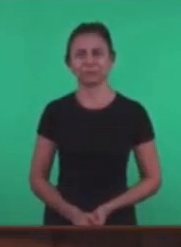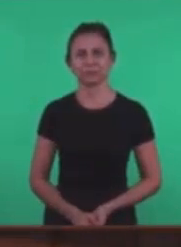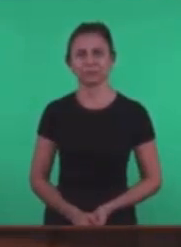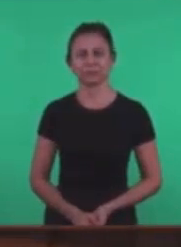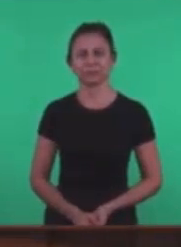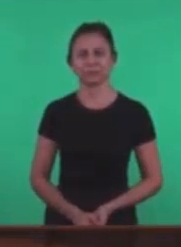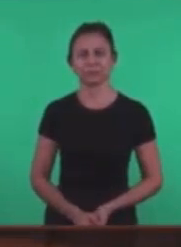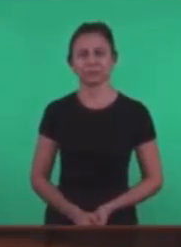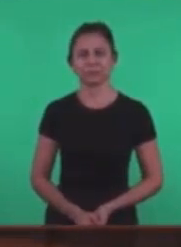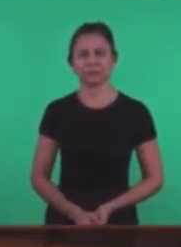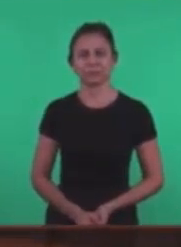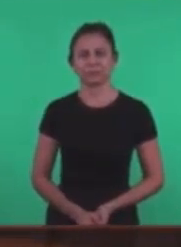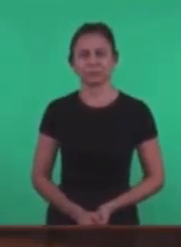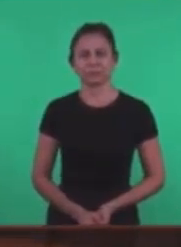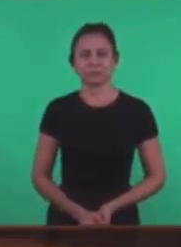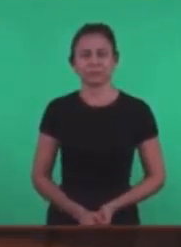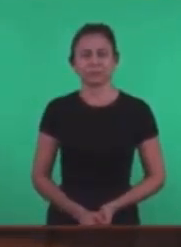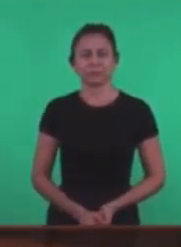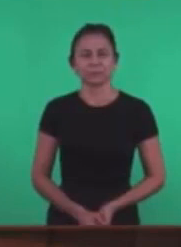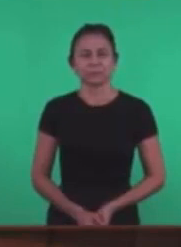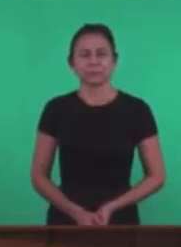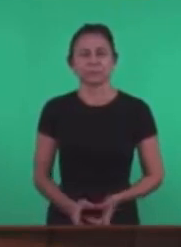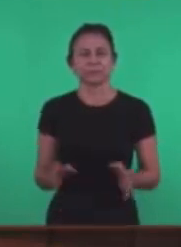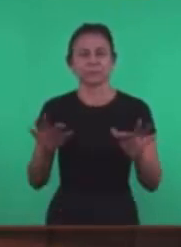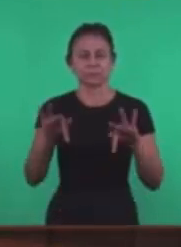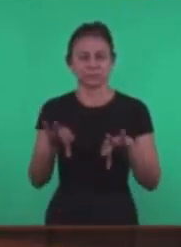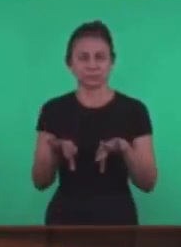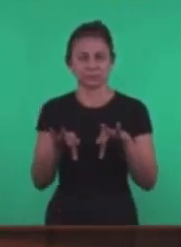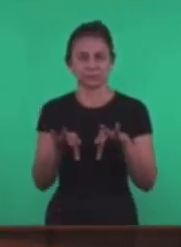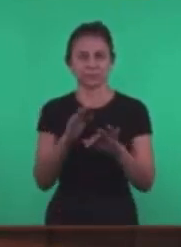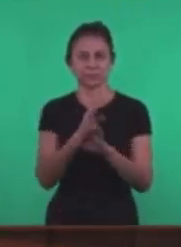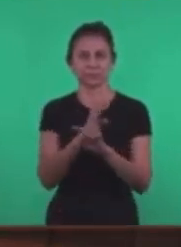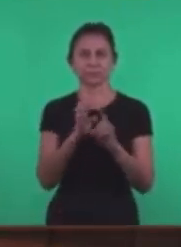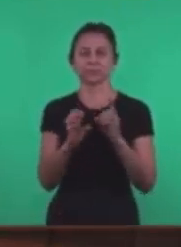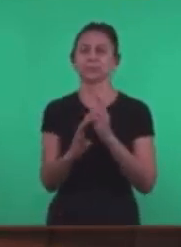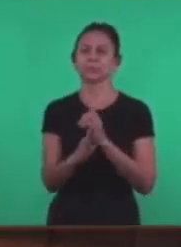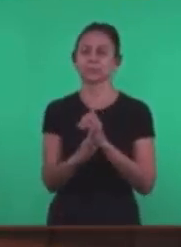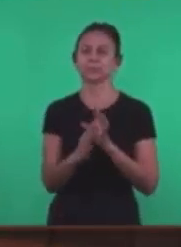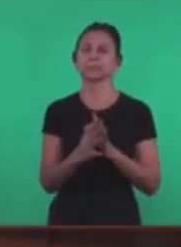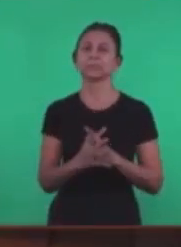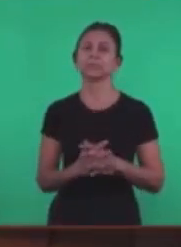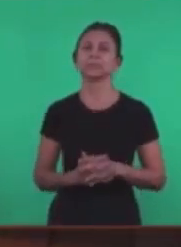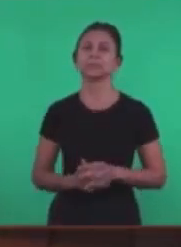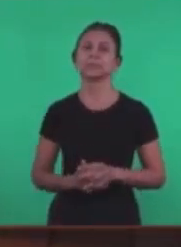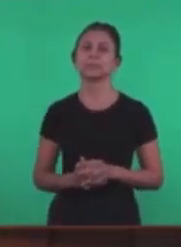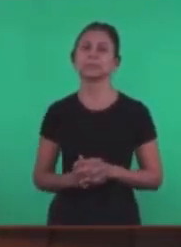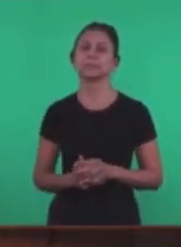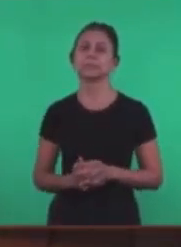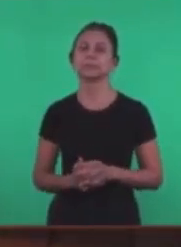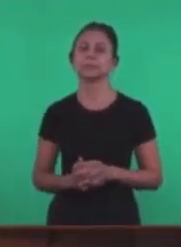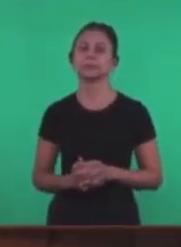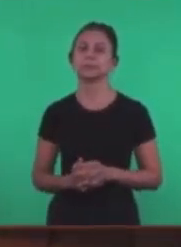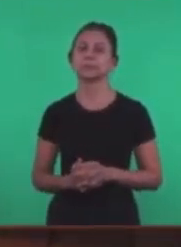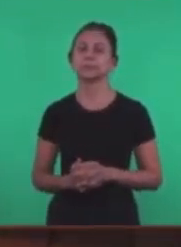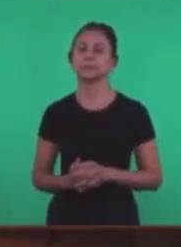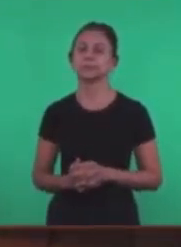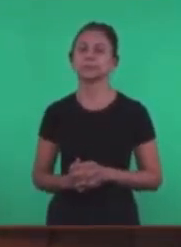Bem irmãos Estamos encerrando Nossa escola bíblica dominical E nós vamos deixar